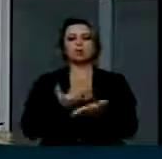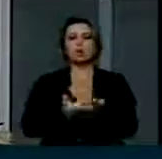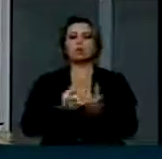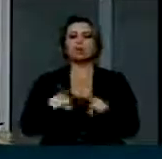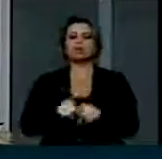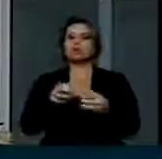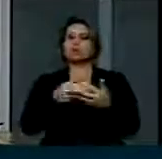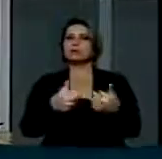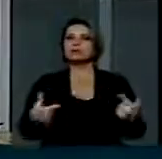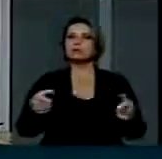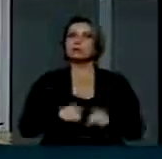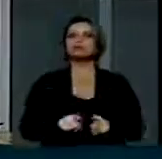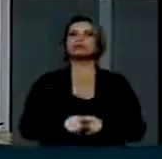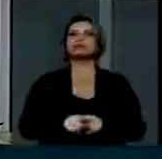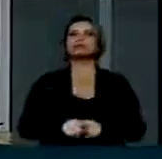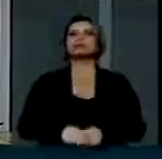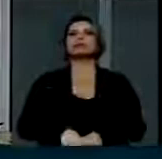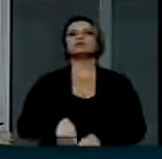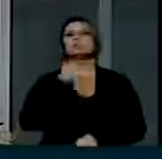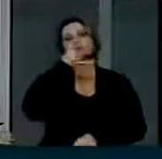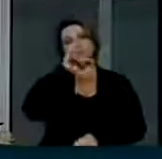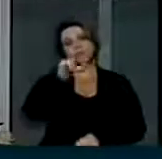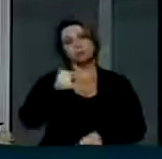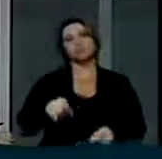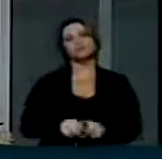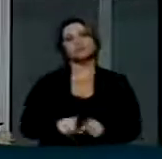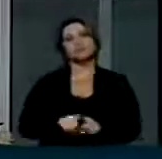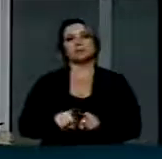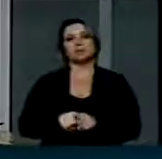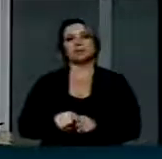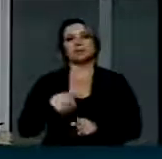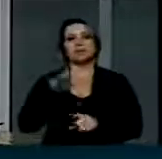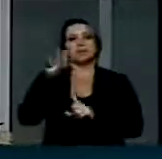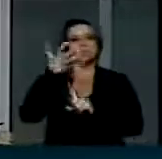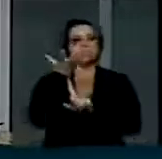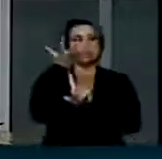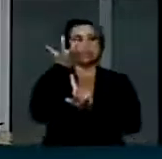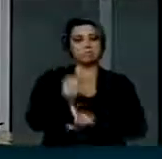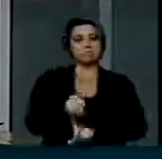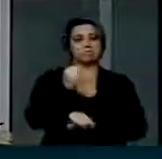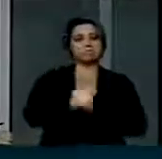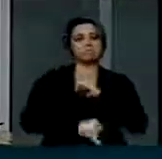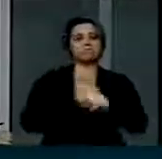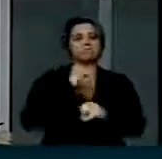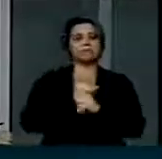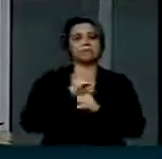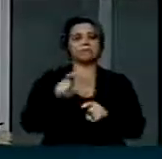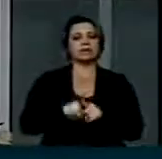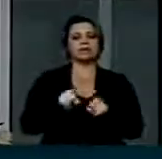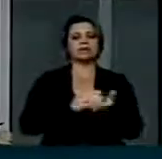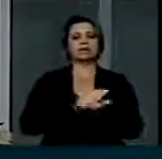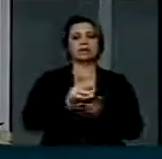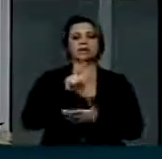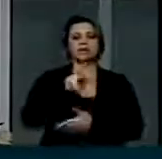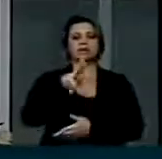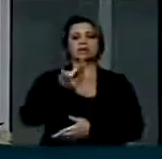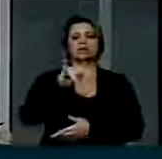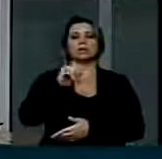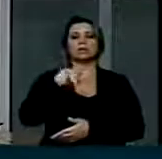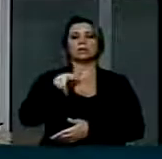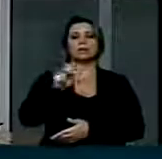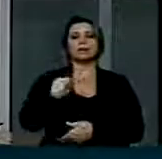e unidades geradoras de energia. A internet por fibra ótica vem desde a Guiana e